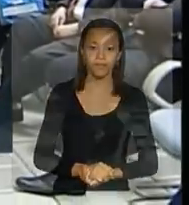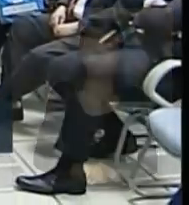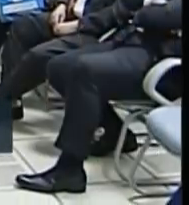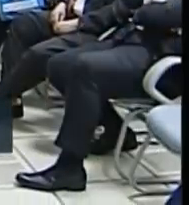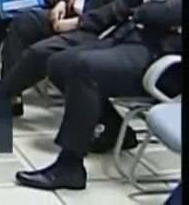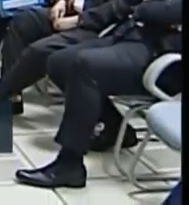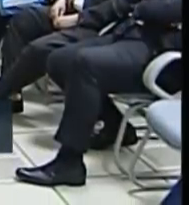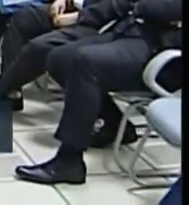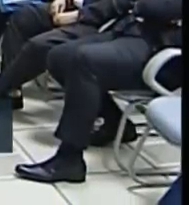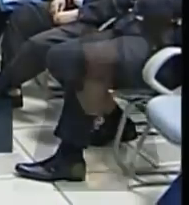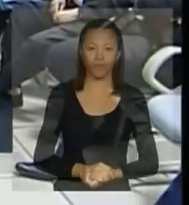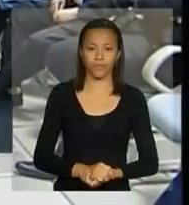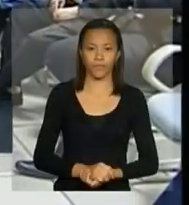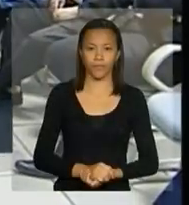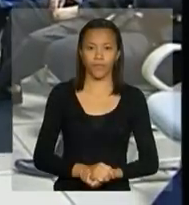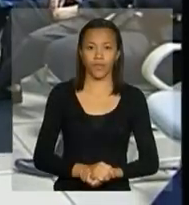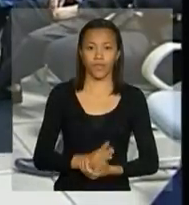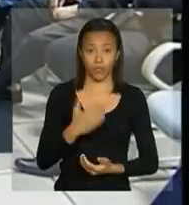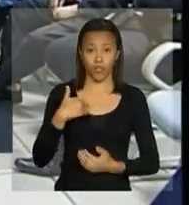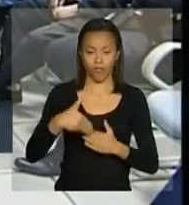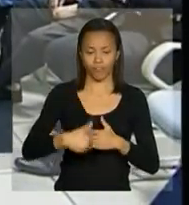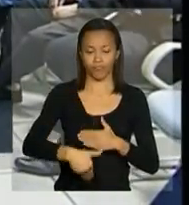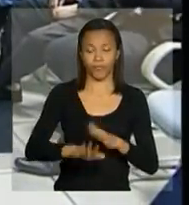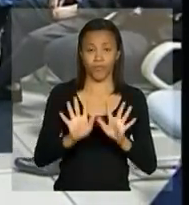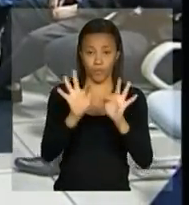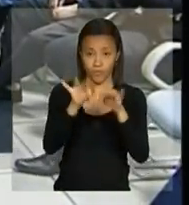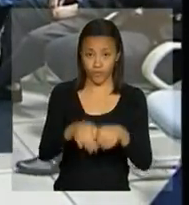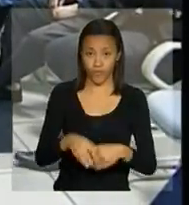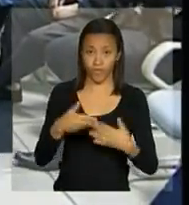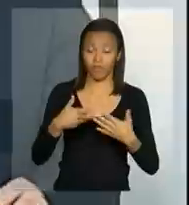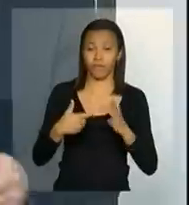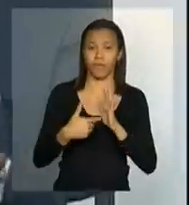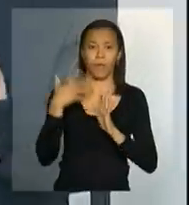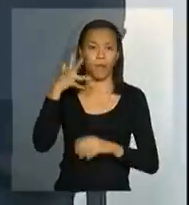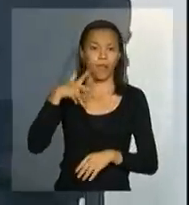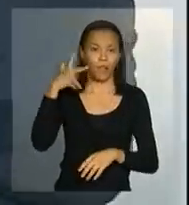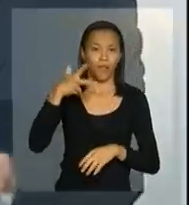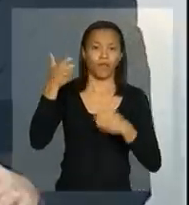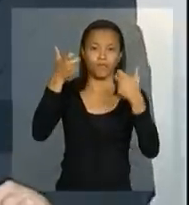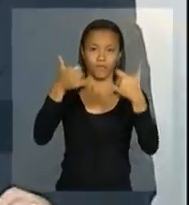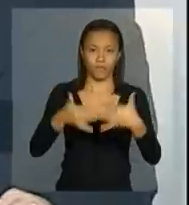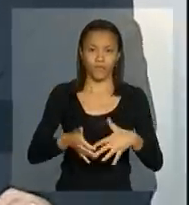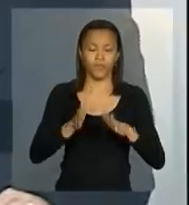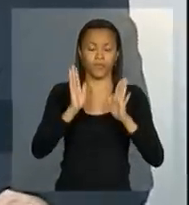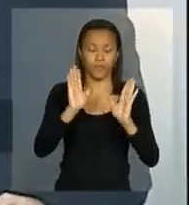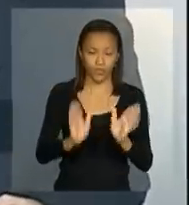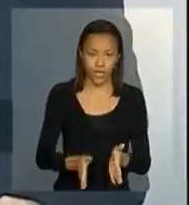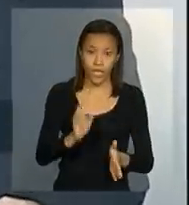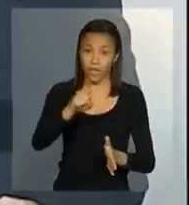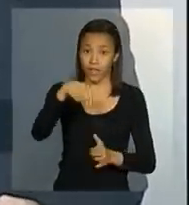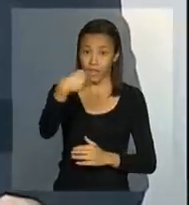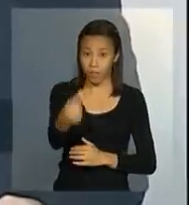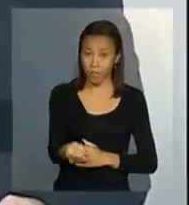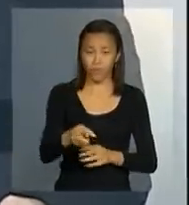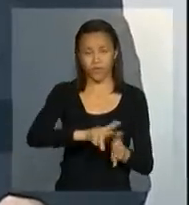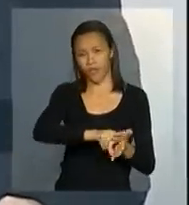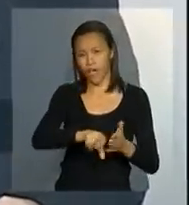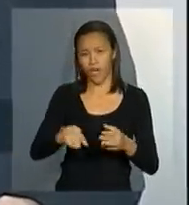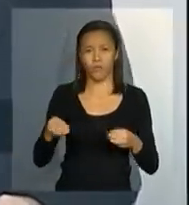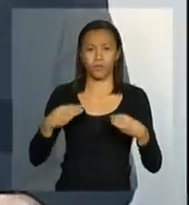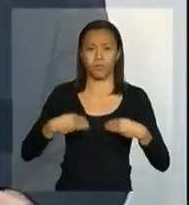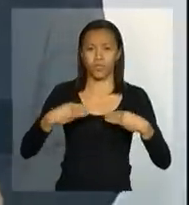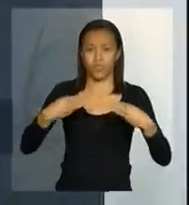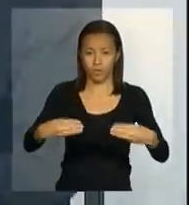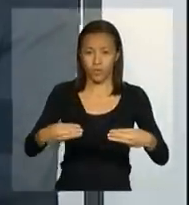Estamos caminhando aqui para o encerramento dessa apresentação. Depois, todos nós aqui dos diversos ministérios,